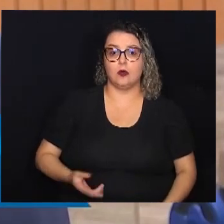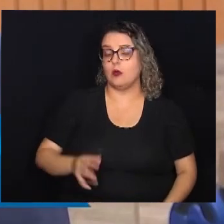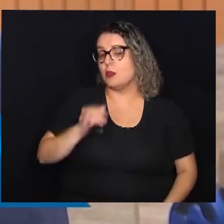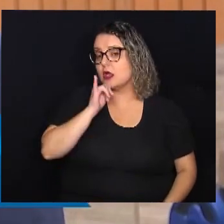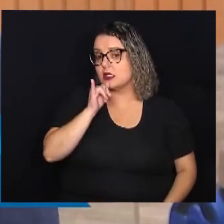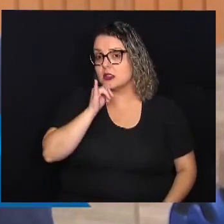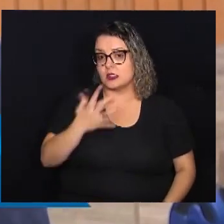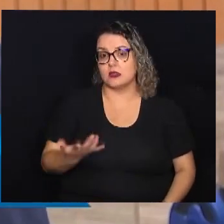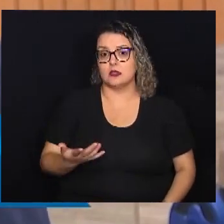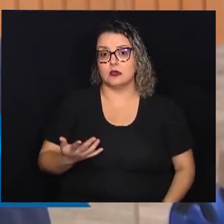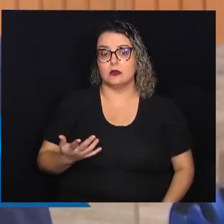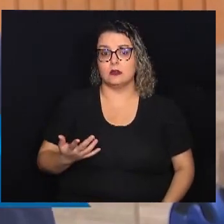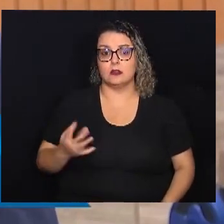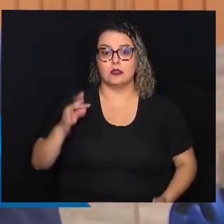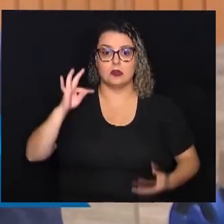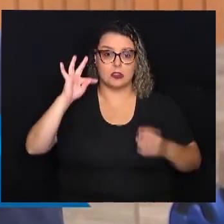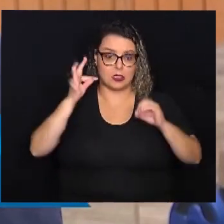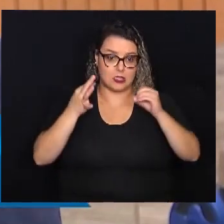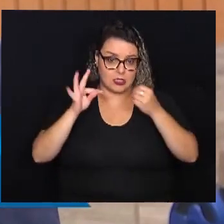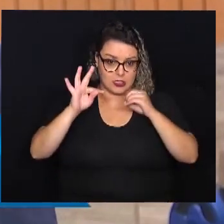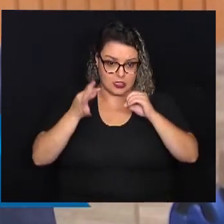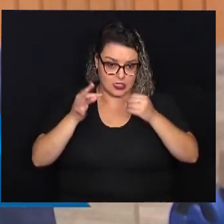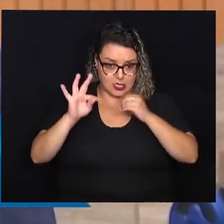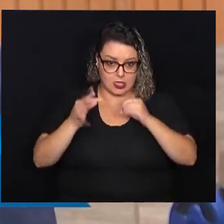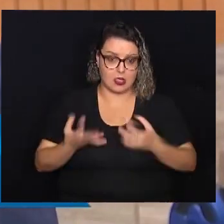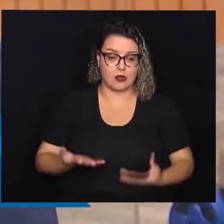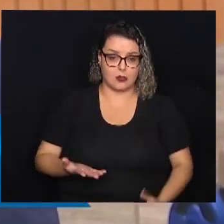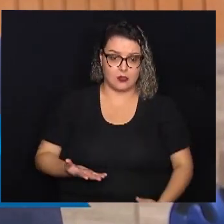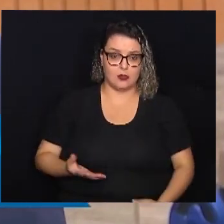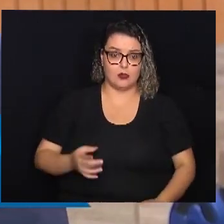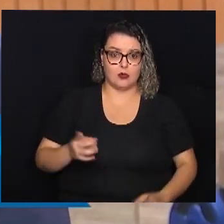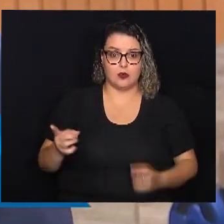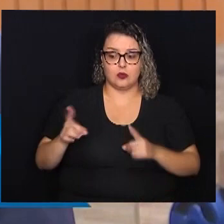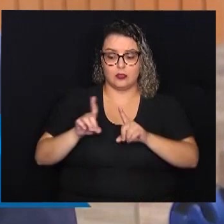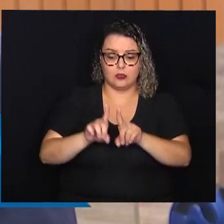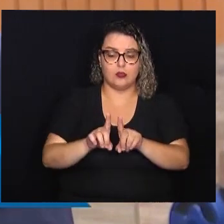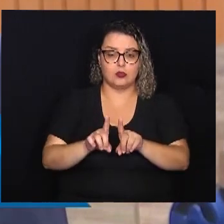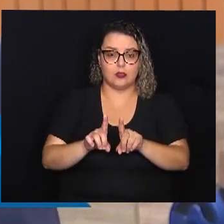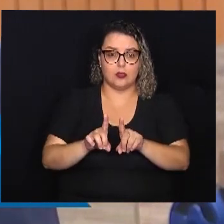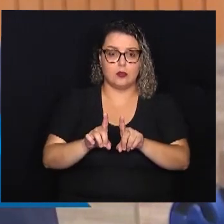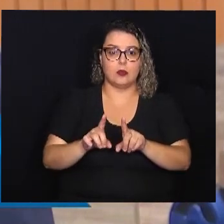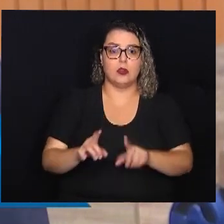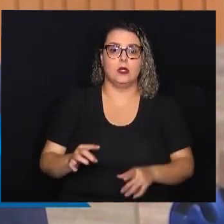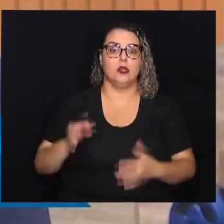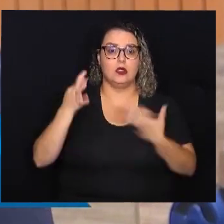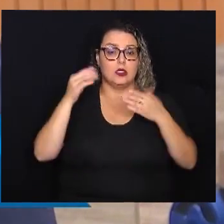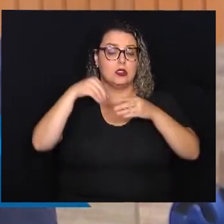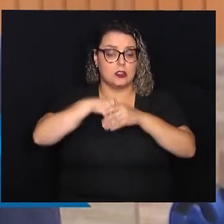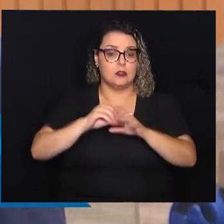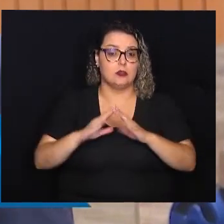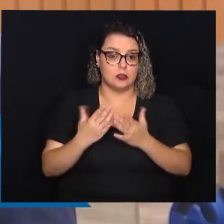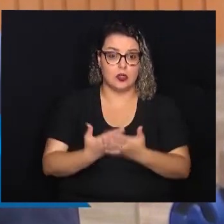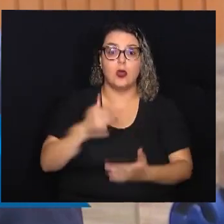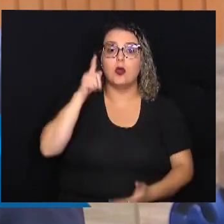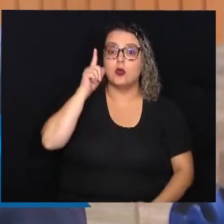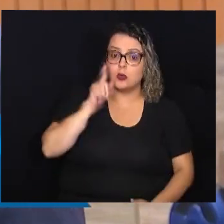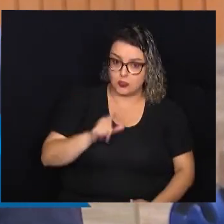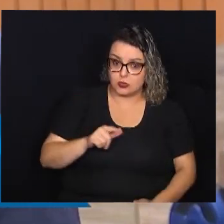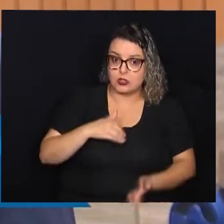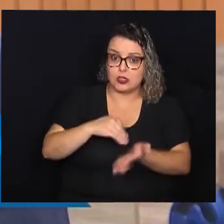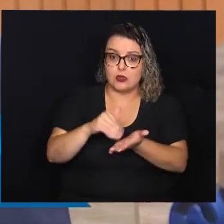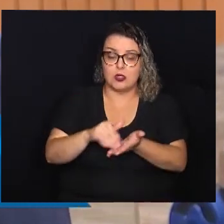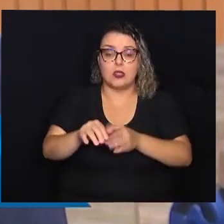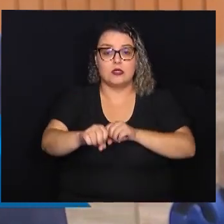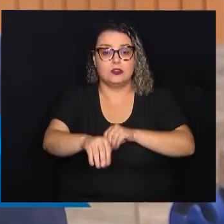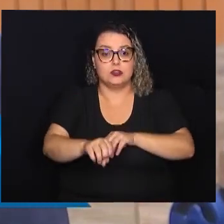a questão da terapia ocupacional, do acompanhante terapêutico dentro das escolas. Nós